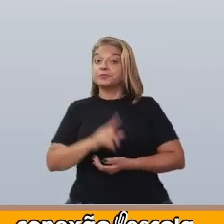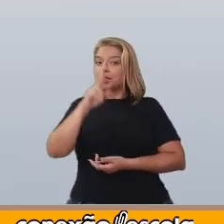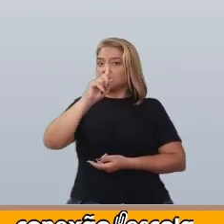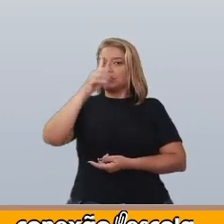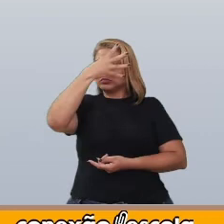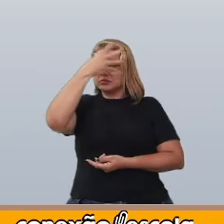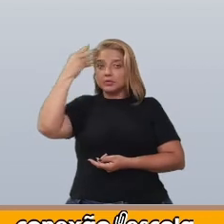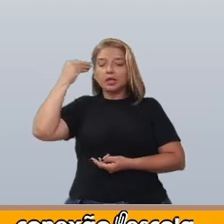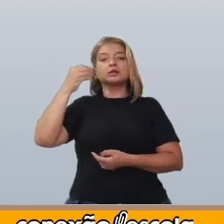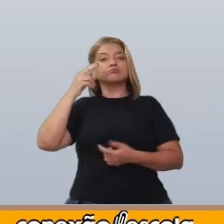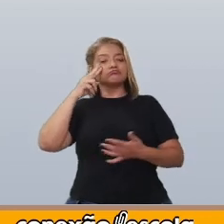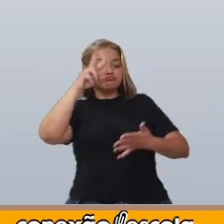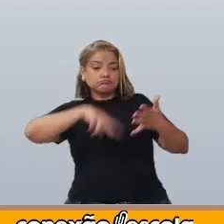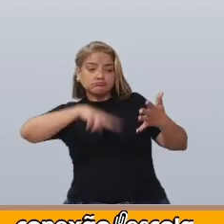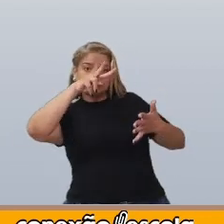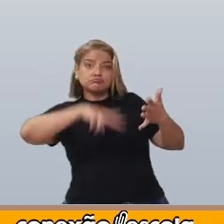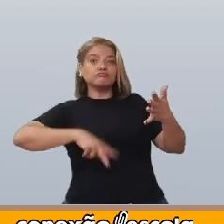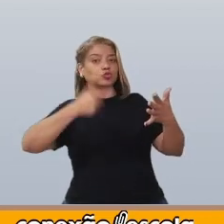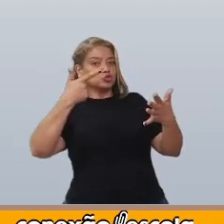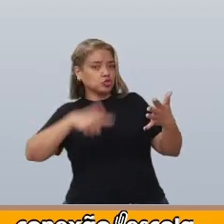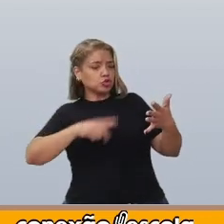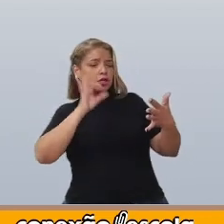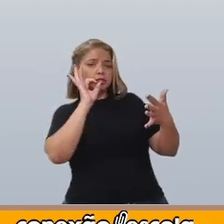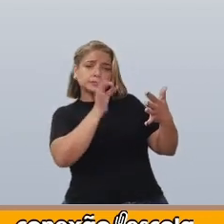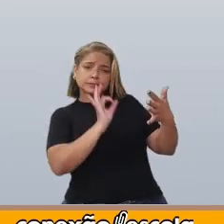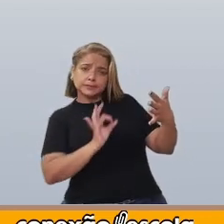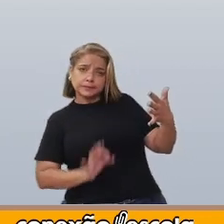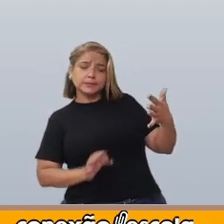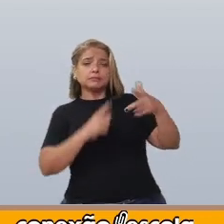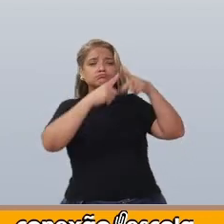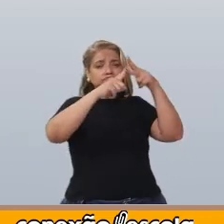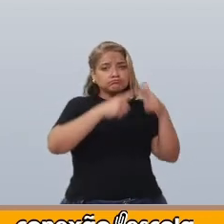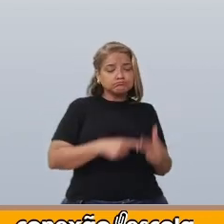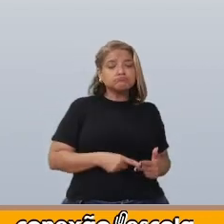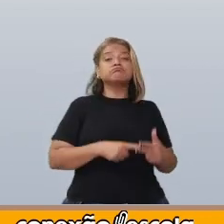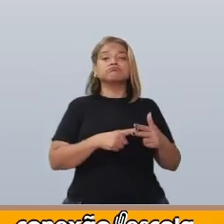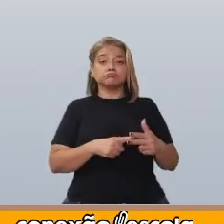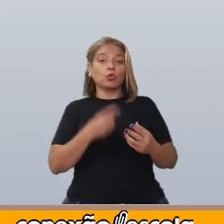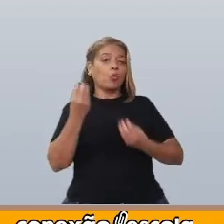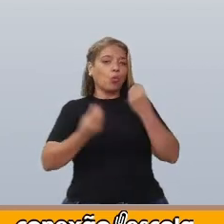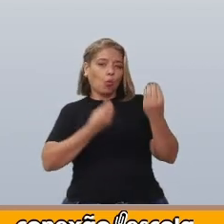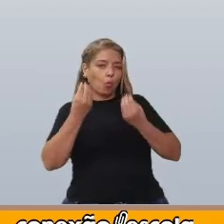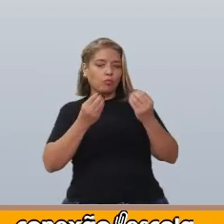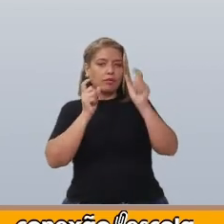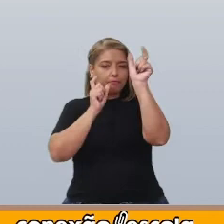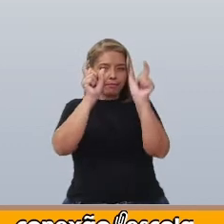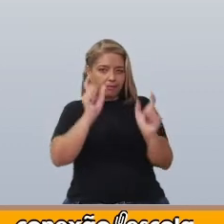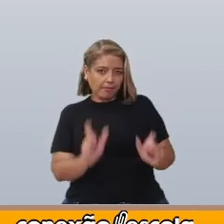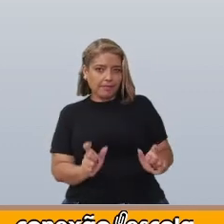revisar o seu texto e observar a escrita correta das palavras.